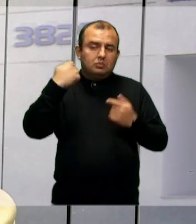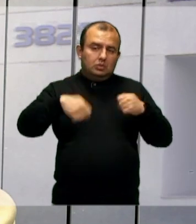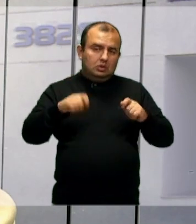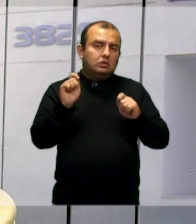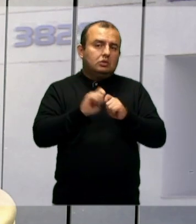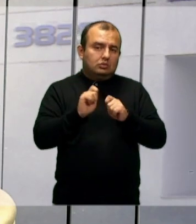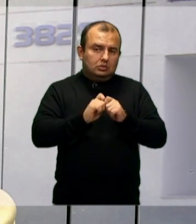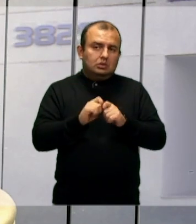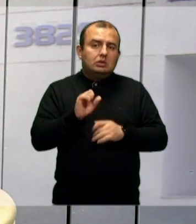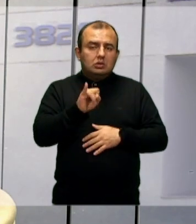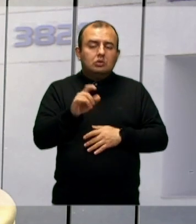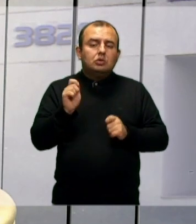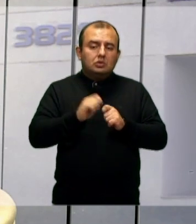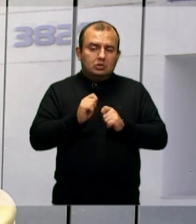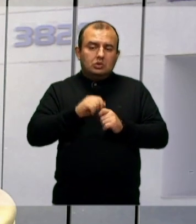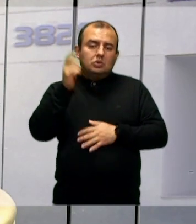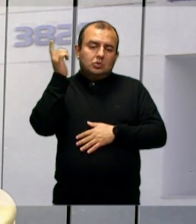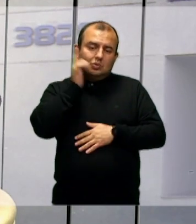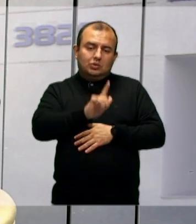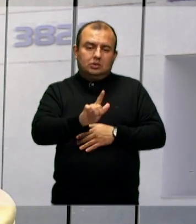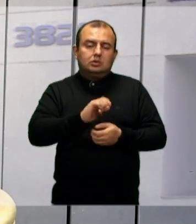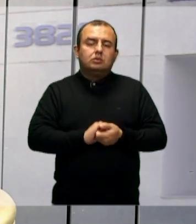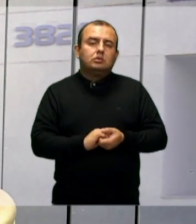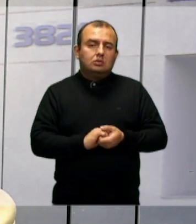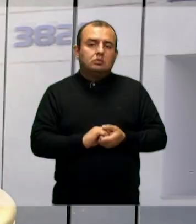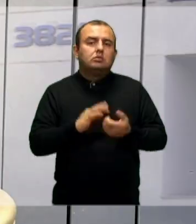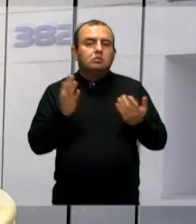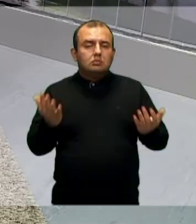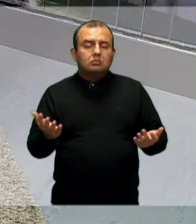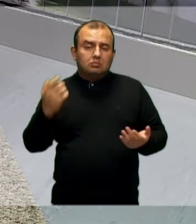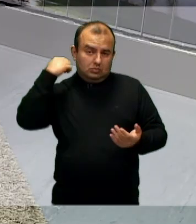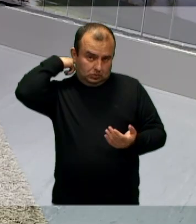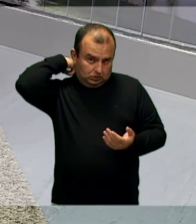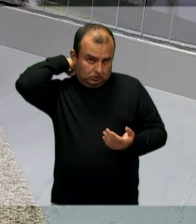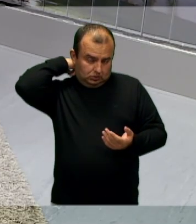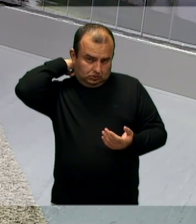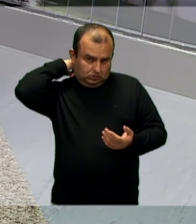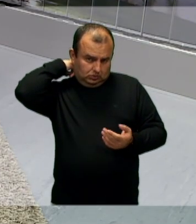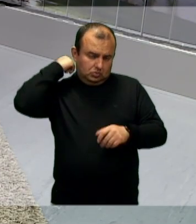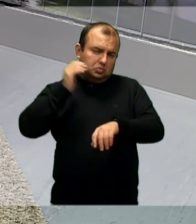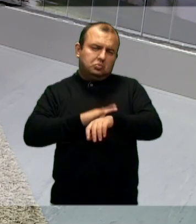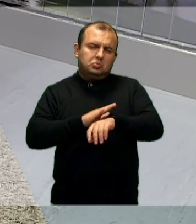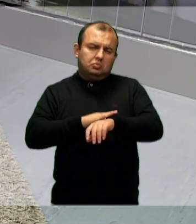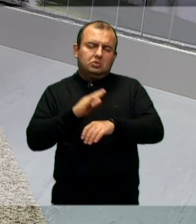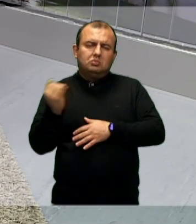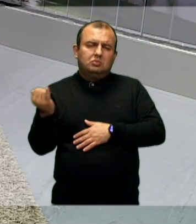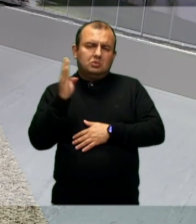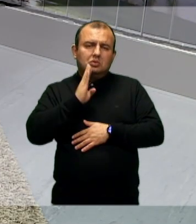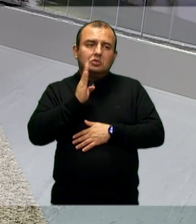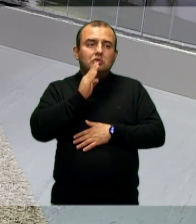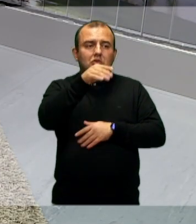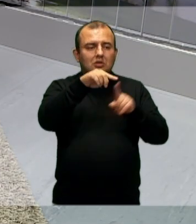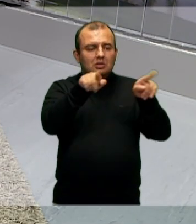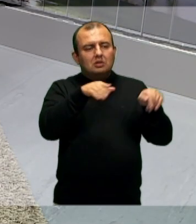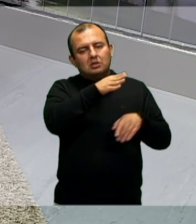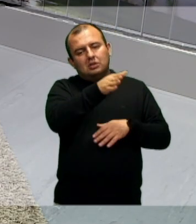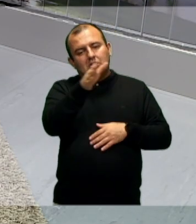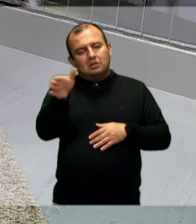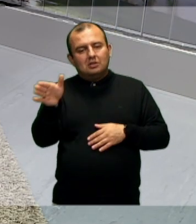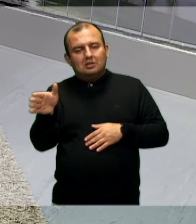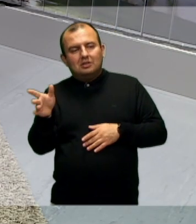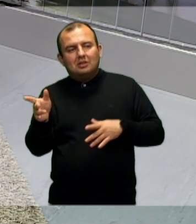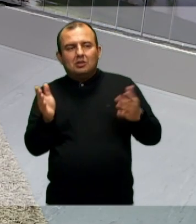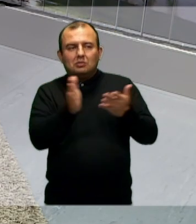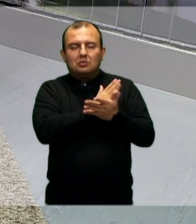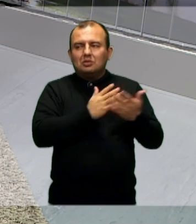fazer, se eu vou fazer, se eu vou conseguir, e foi um momento muito legal, porque a gente ia nas salas, tinha uma risada,